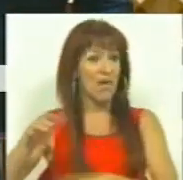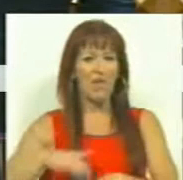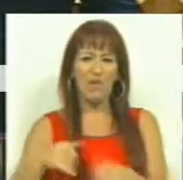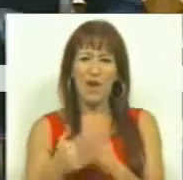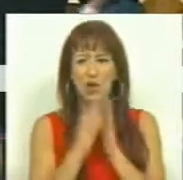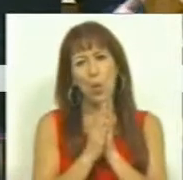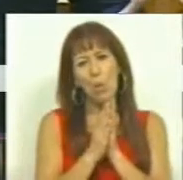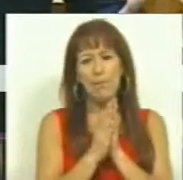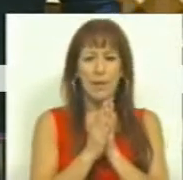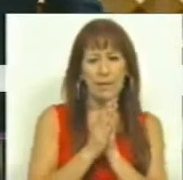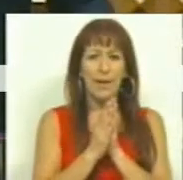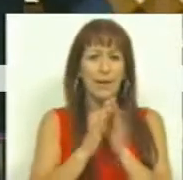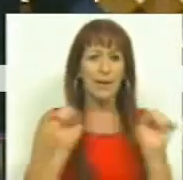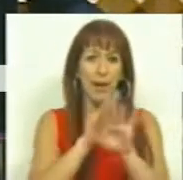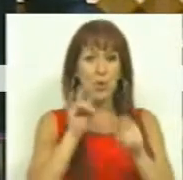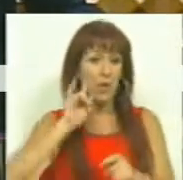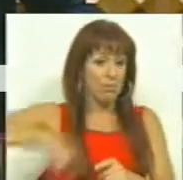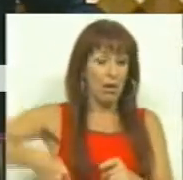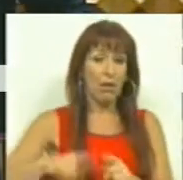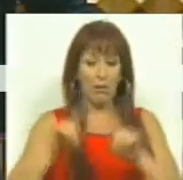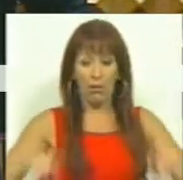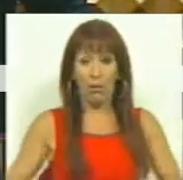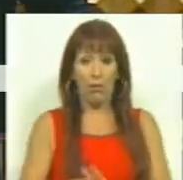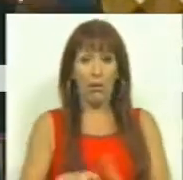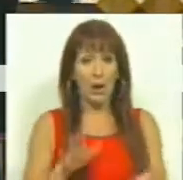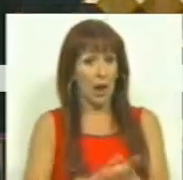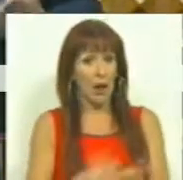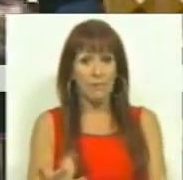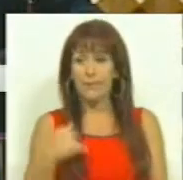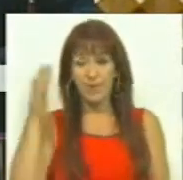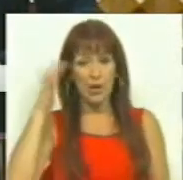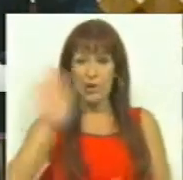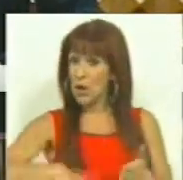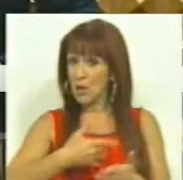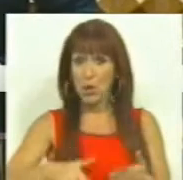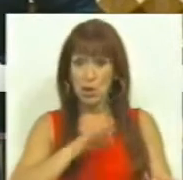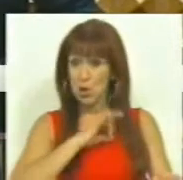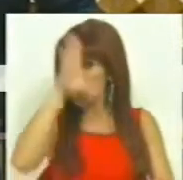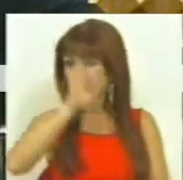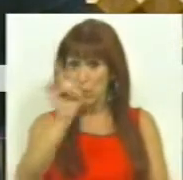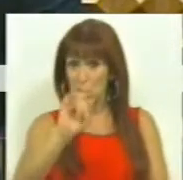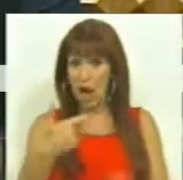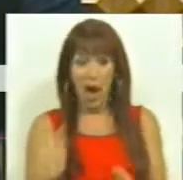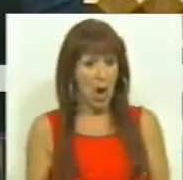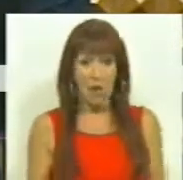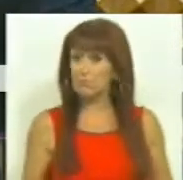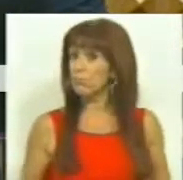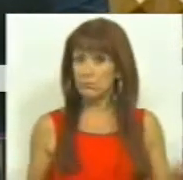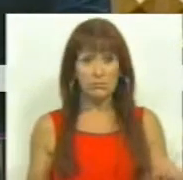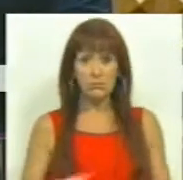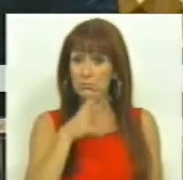um apelo explícito ao incumprimento do quadro legal em vigor, que não prevê a carga horária que o Sr. Ministro vem agora aqui